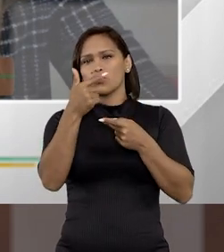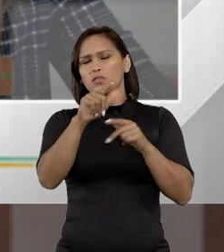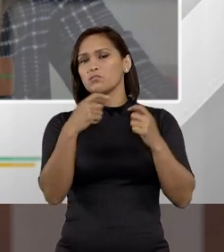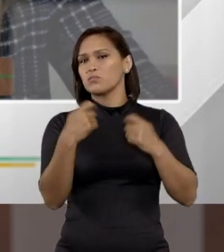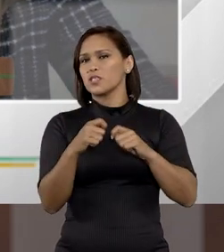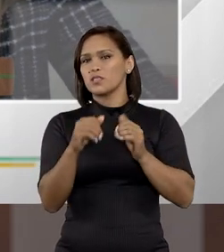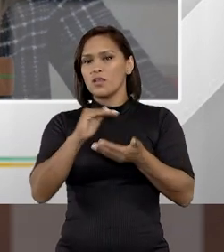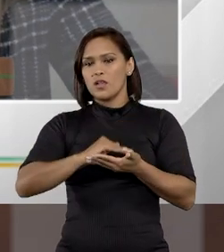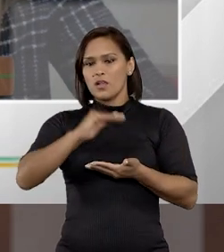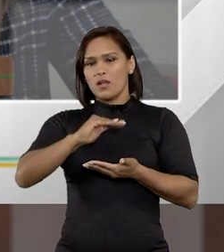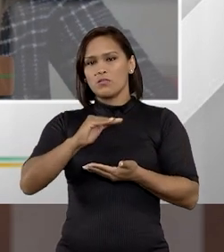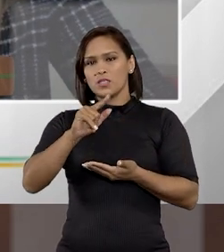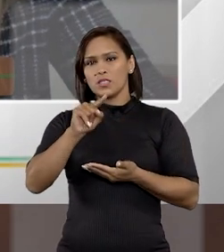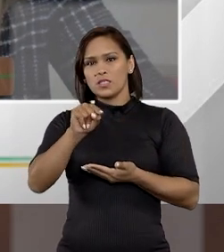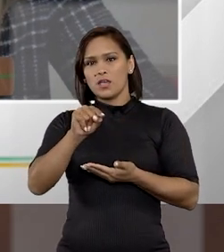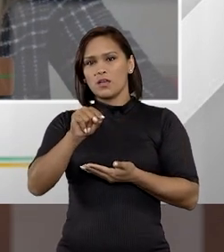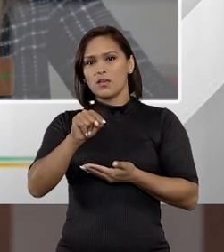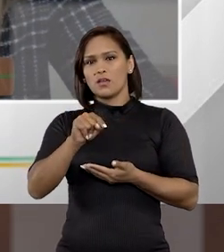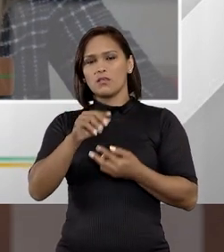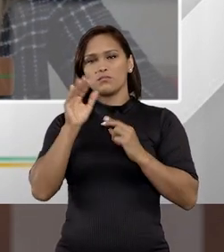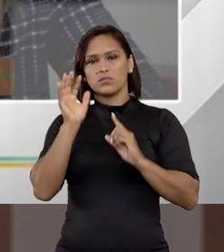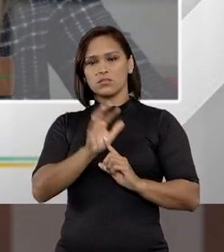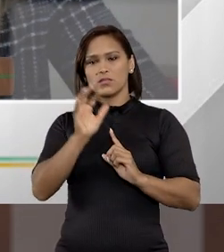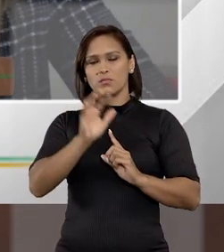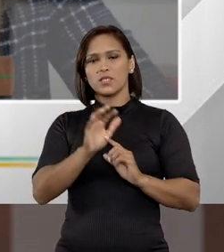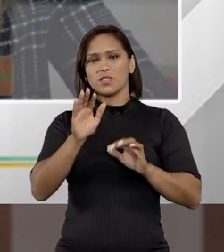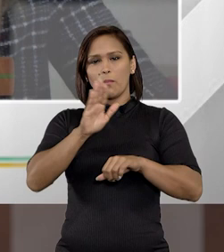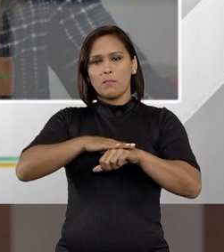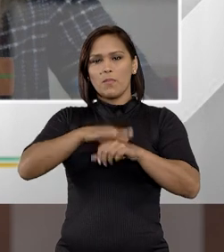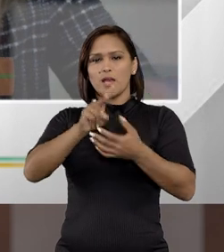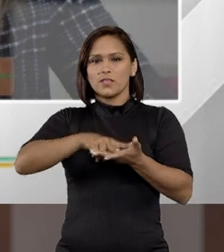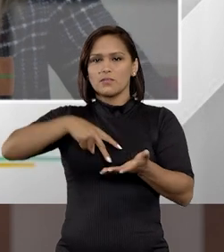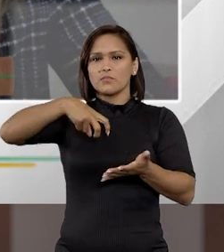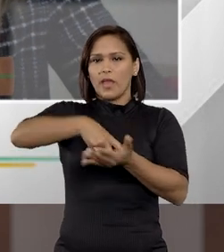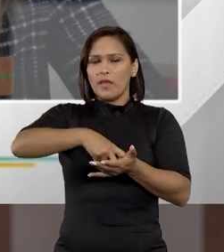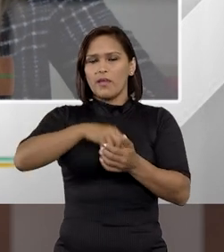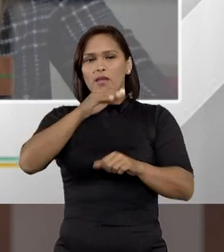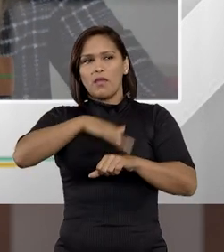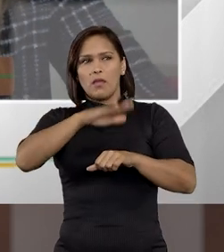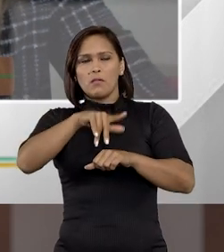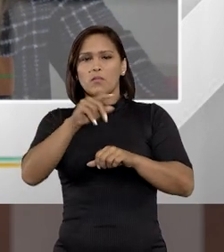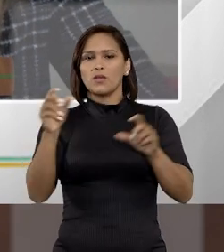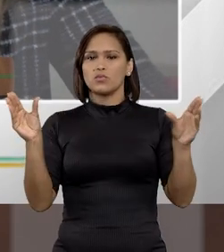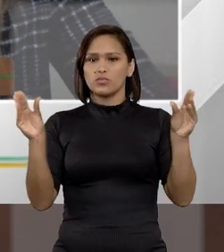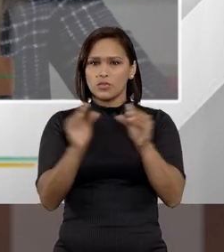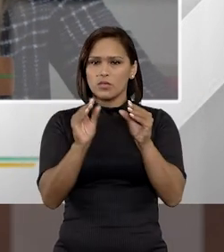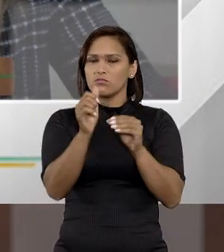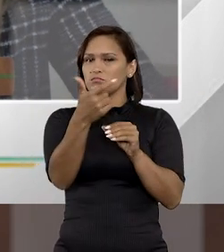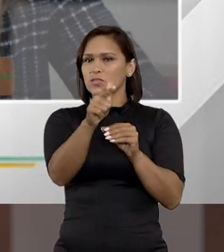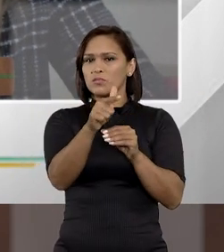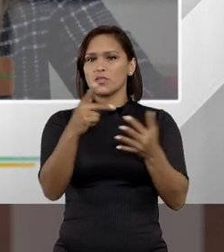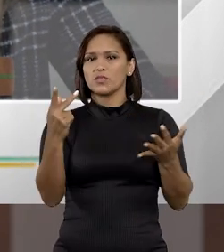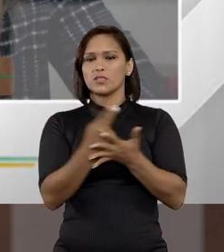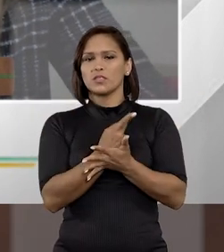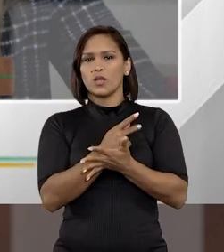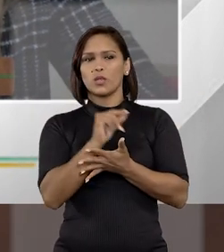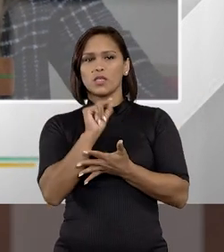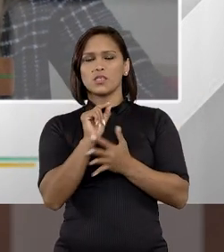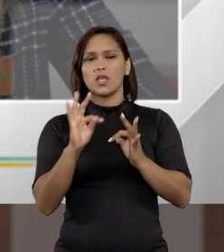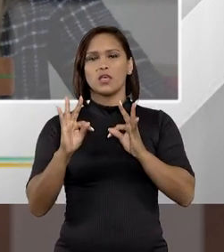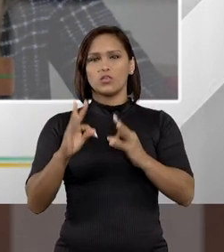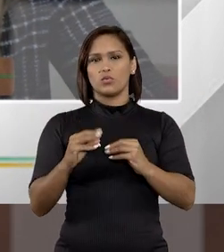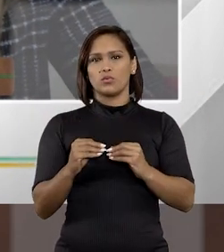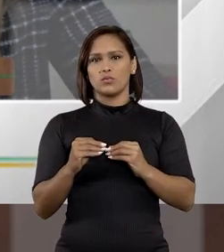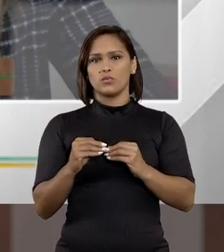necessariamente aumentar a repressão e trazer mais penas e mais restrições, não necessariamente ele se